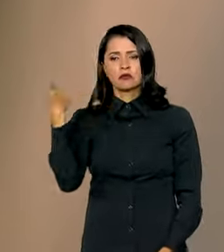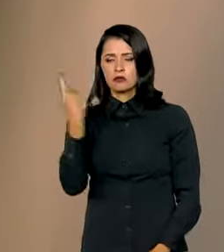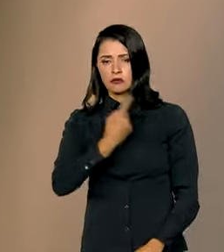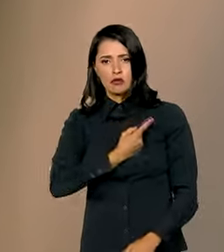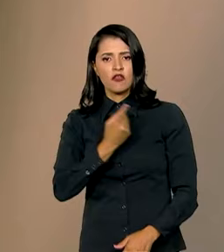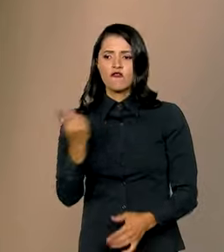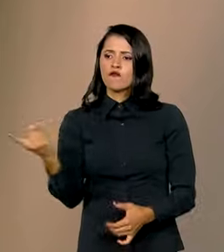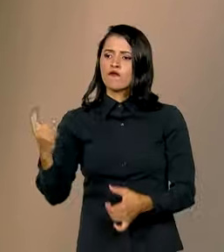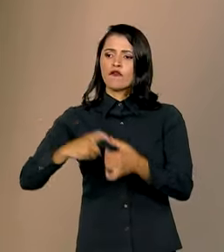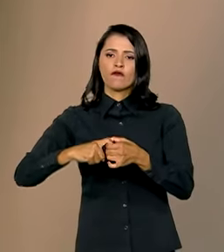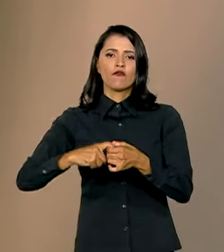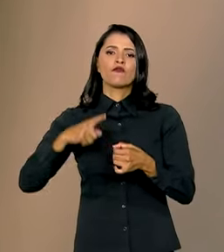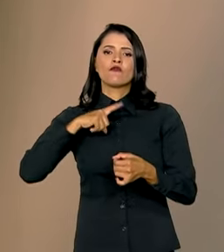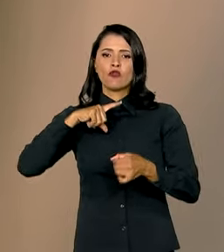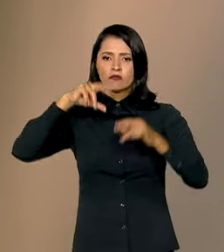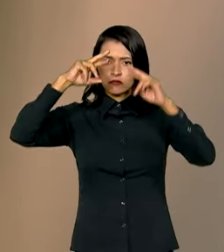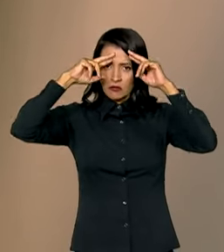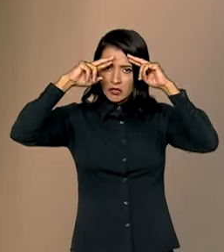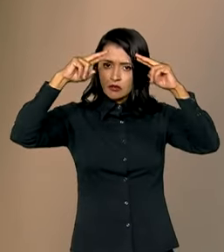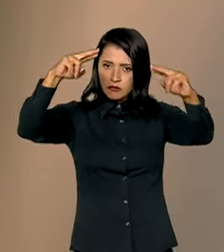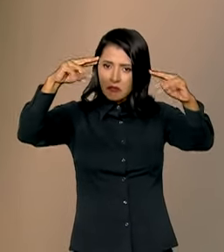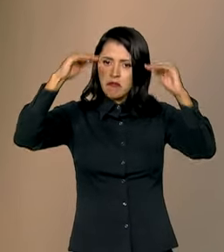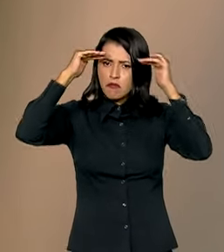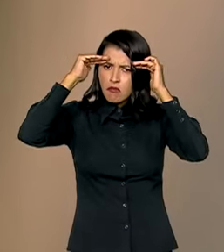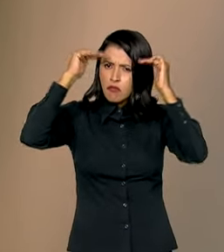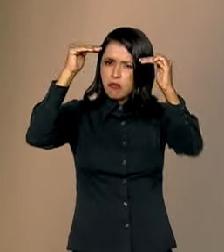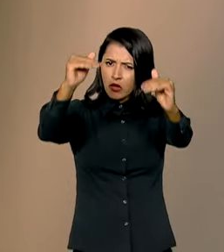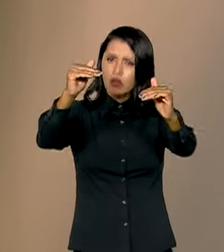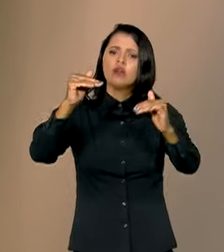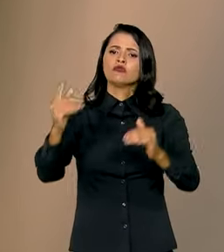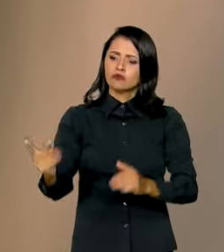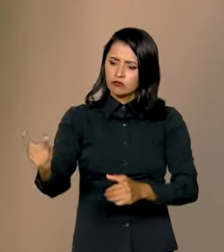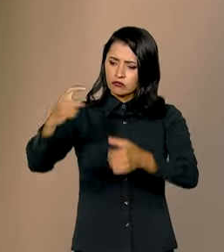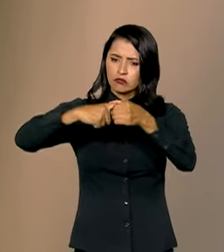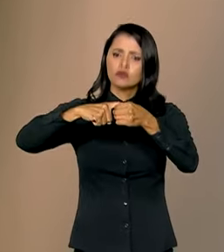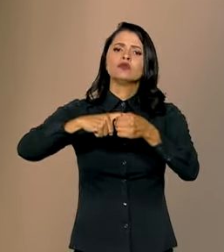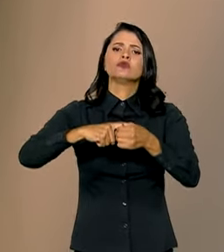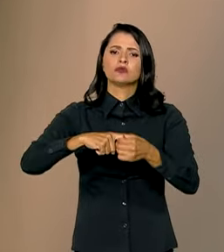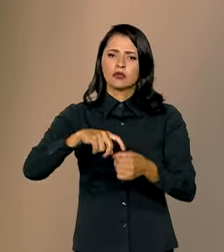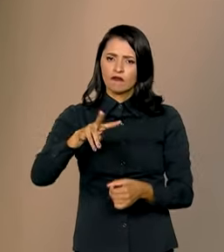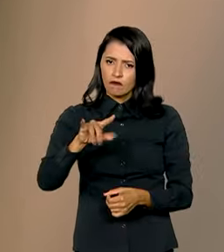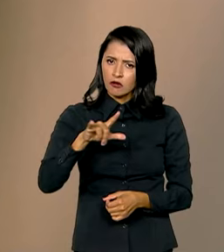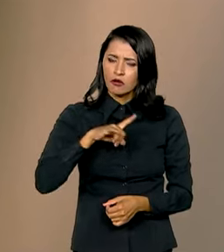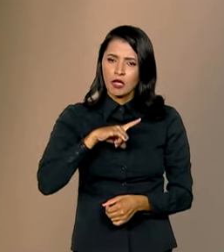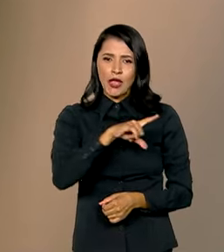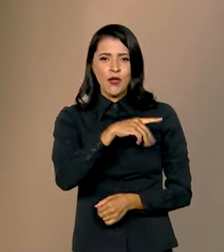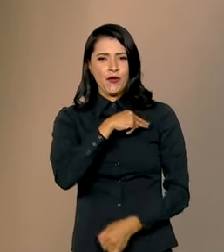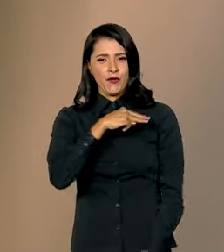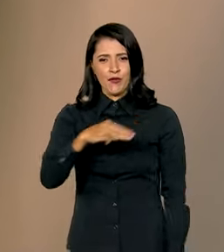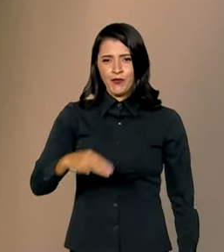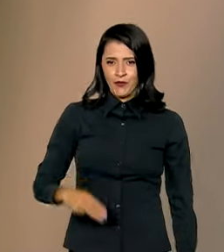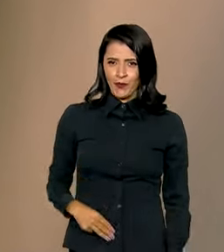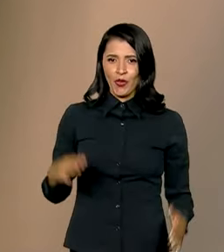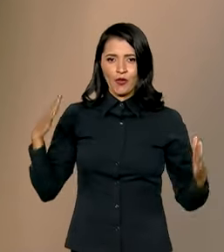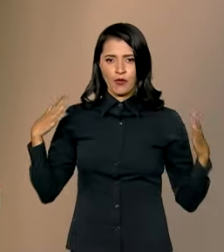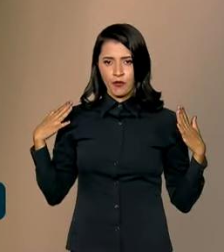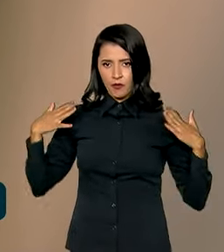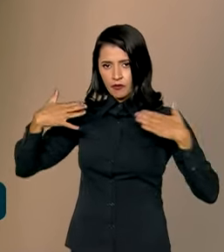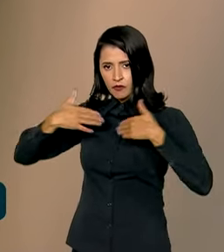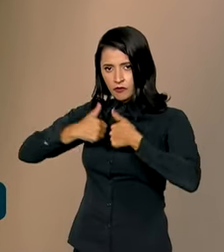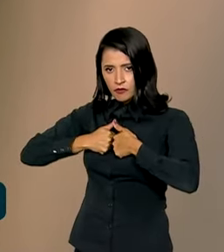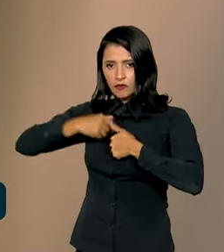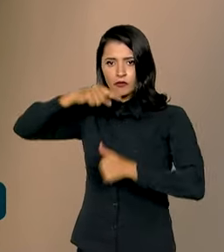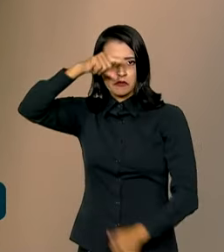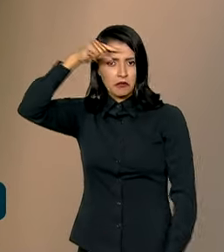recuperar o respeito, onde a gente vai recuperar. O ministro Barroso, ele